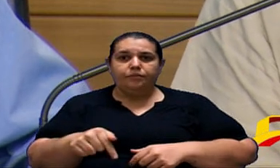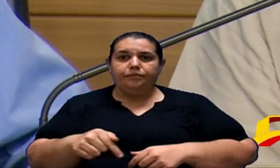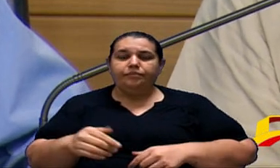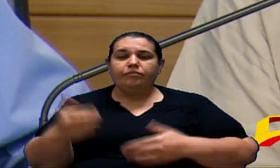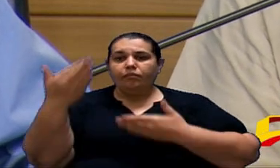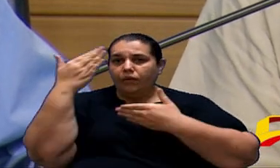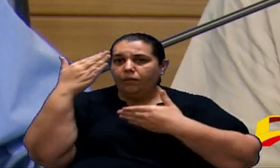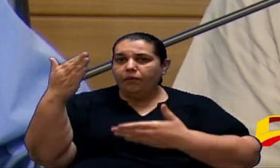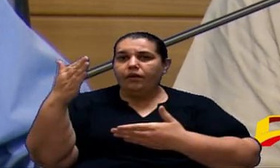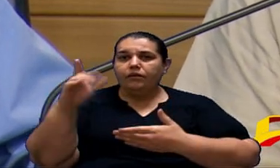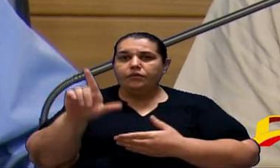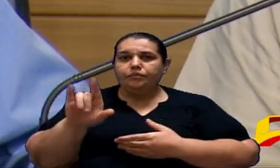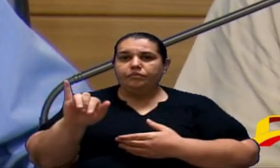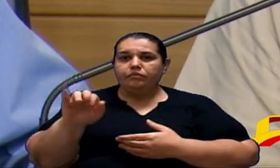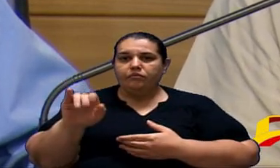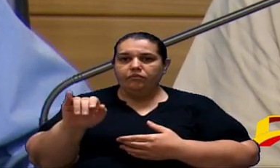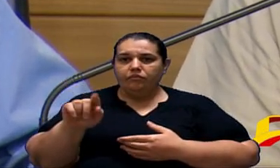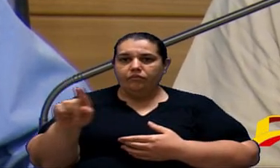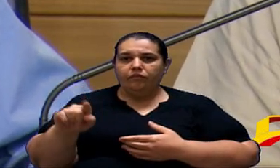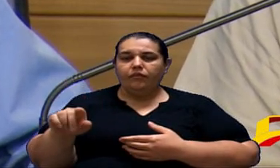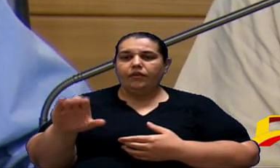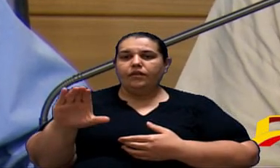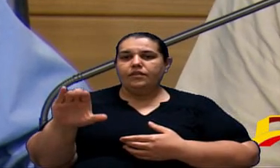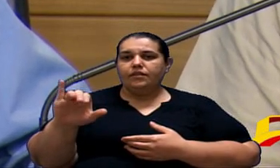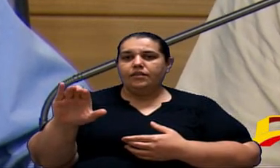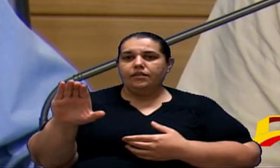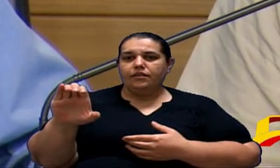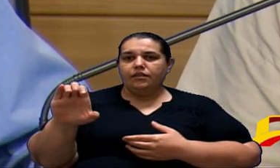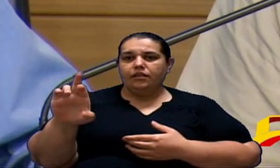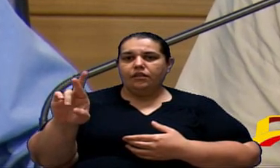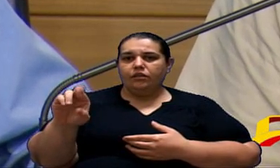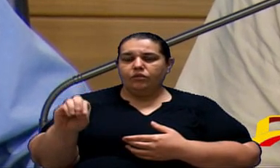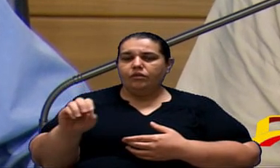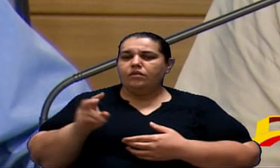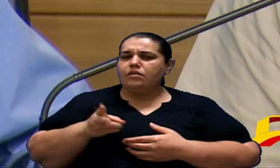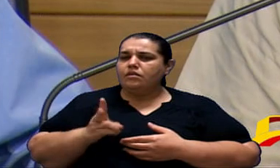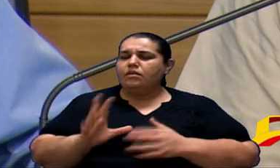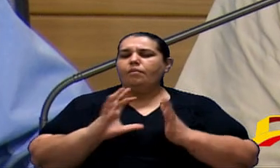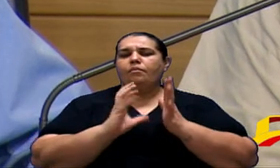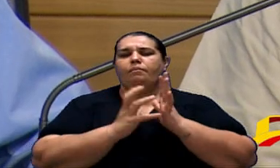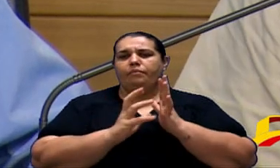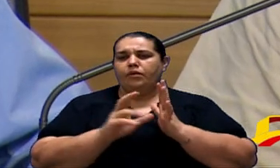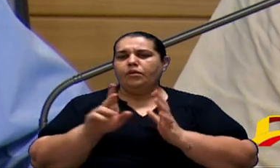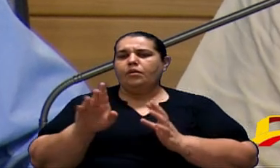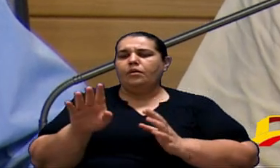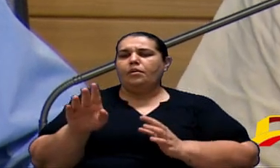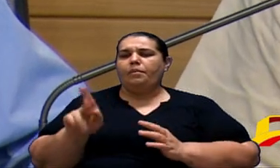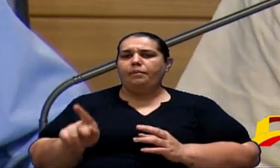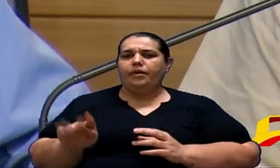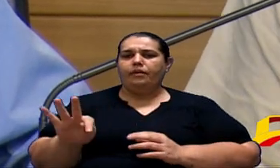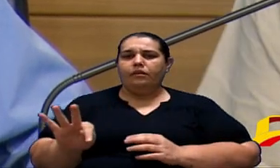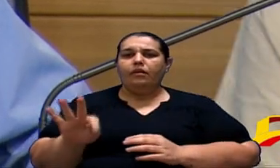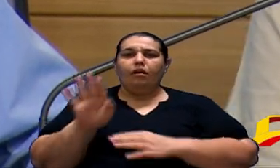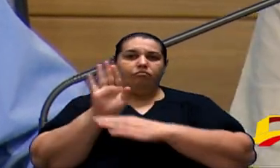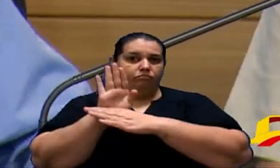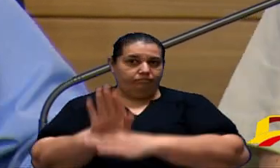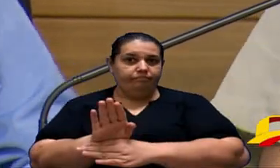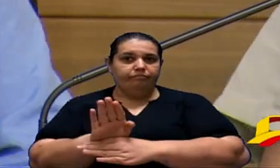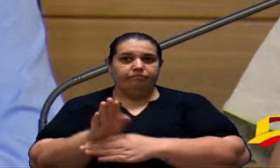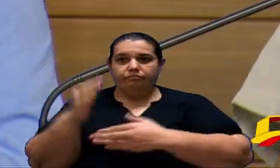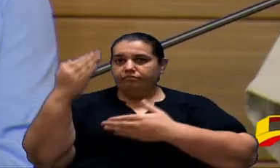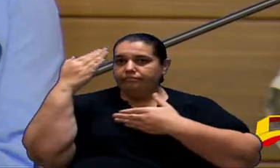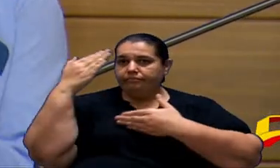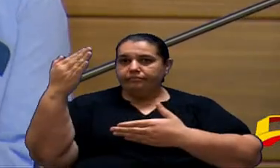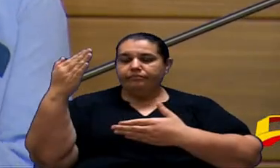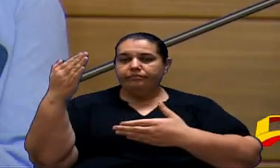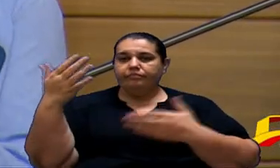obrigado Cezinho obrigado aos colegas vereadores conte sempre com a bancada do Partido dos Trabalhadores lá em Brasília Obrigado